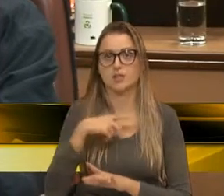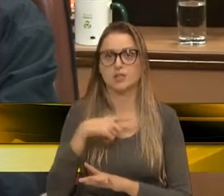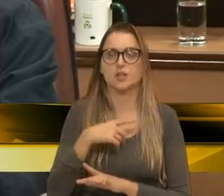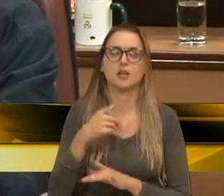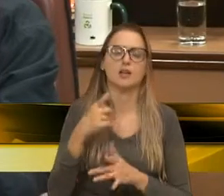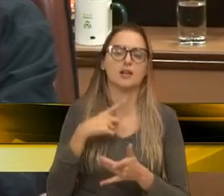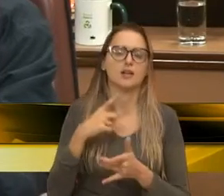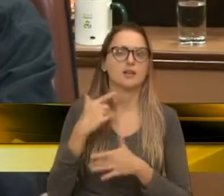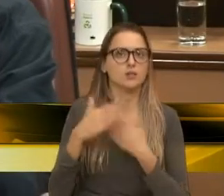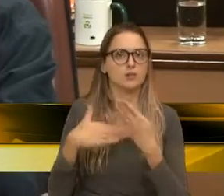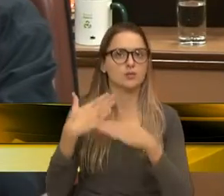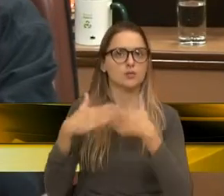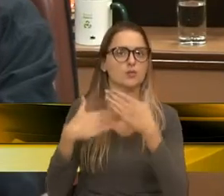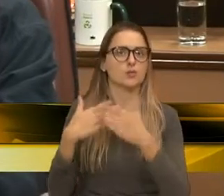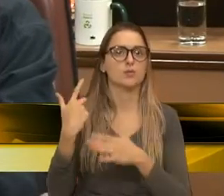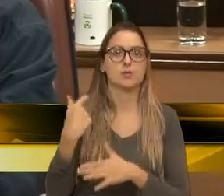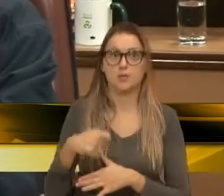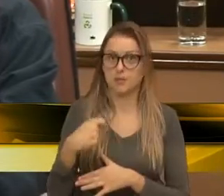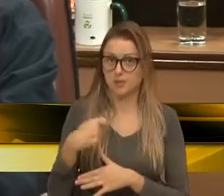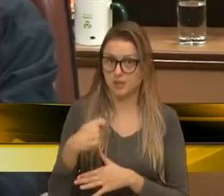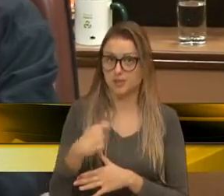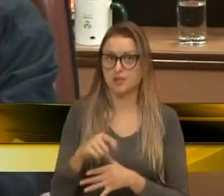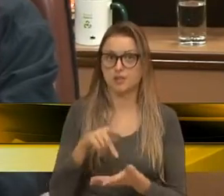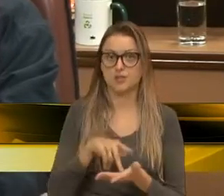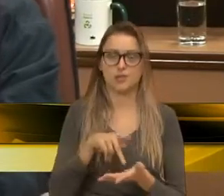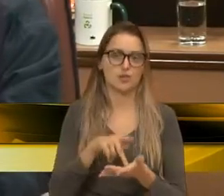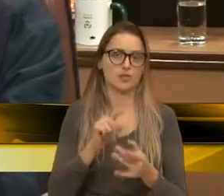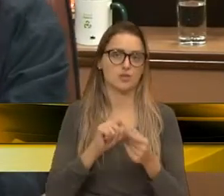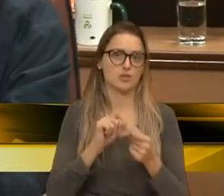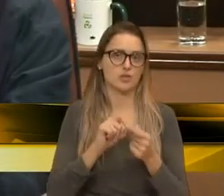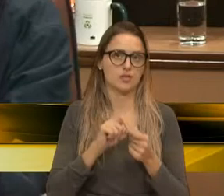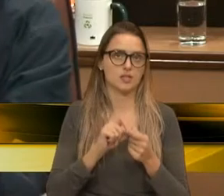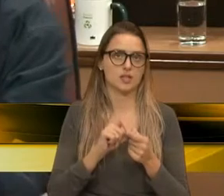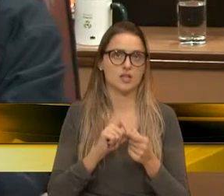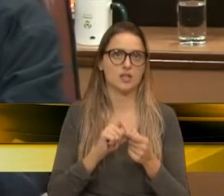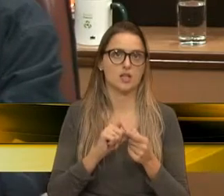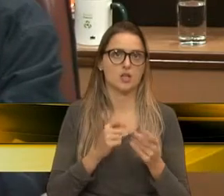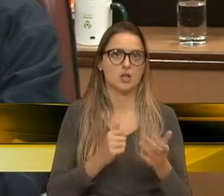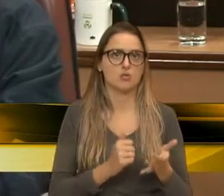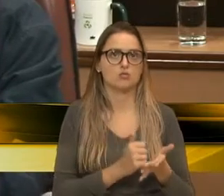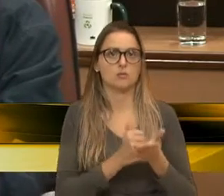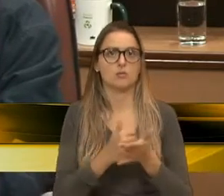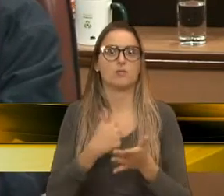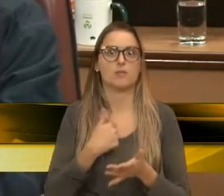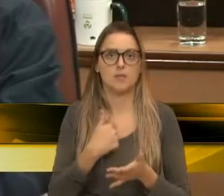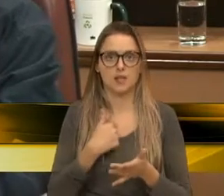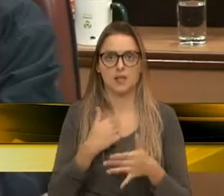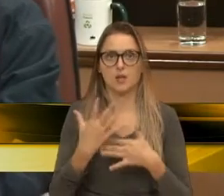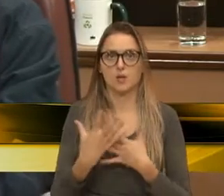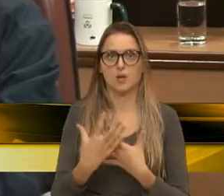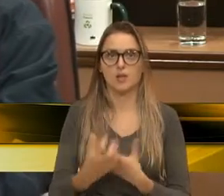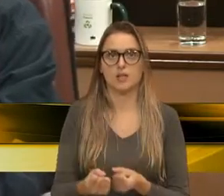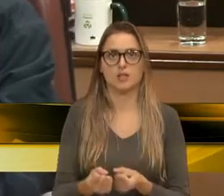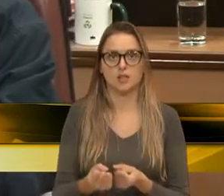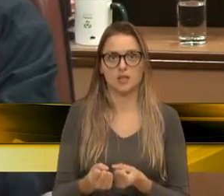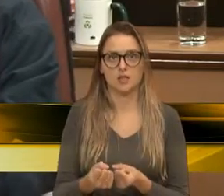produzem. E precisamos, realmente, de fazer essa triangulação. Eu sou um dos adeptos da